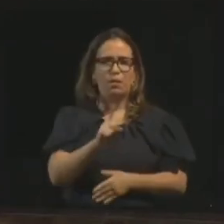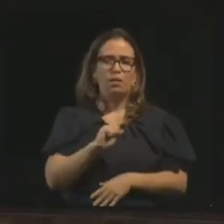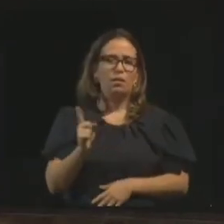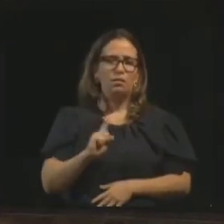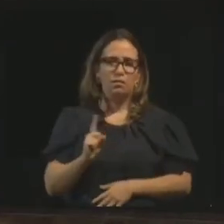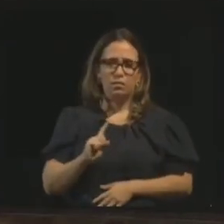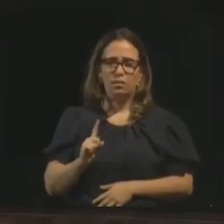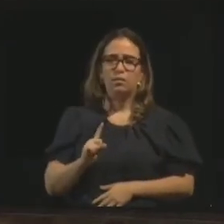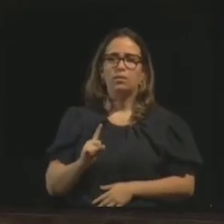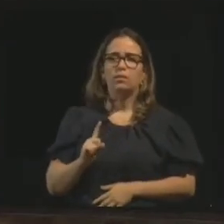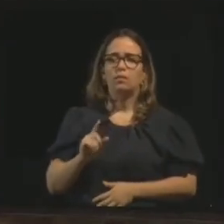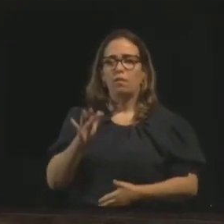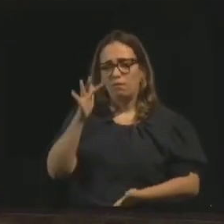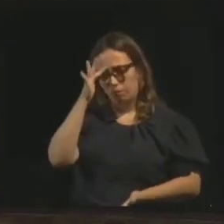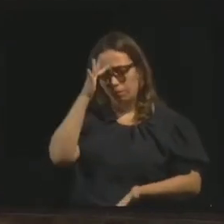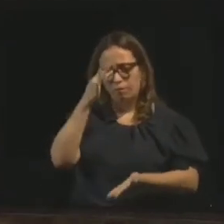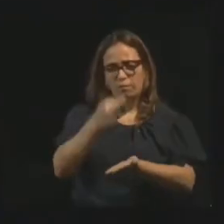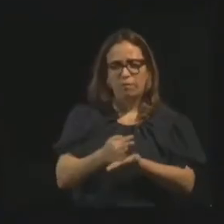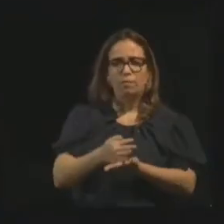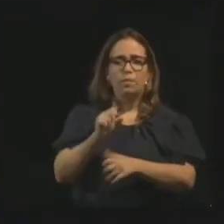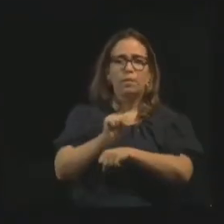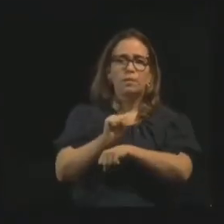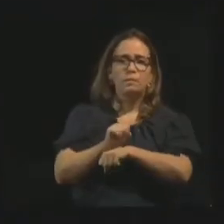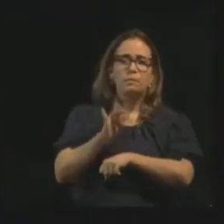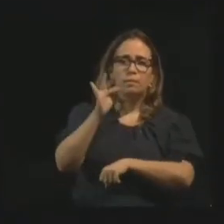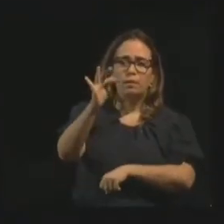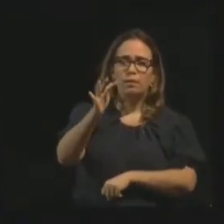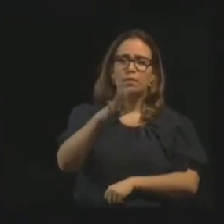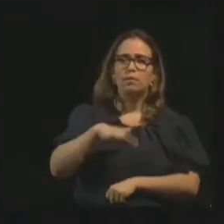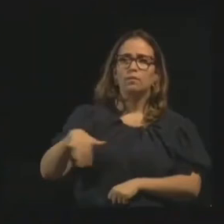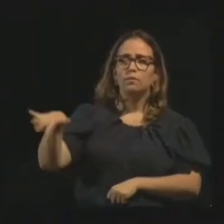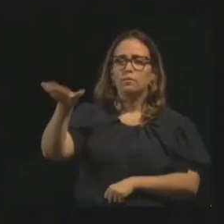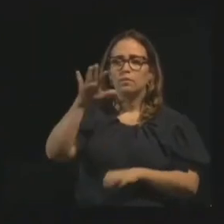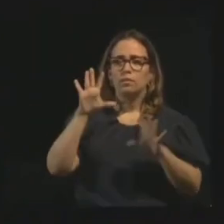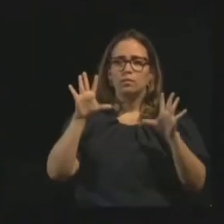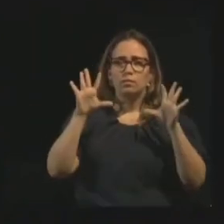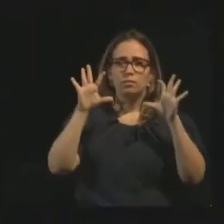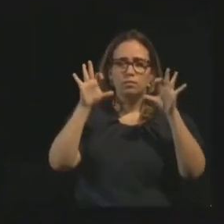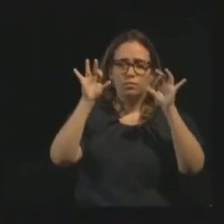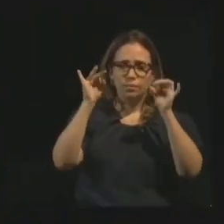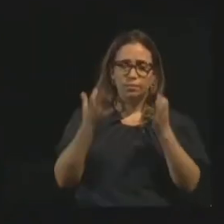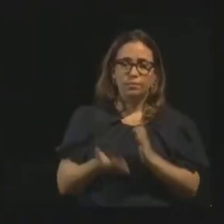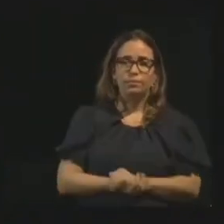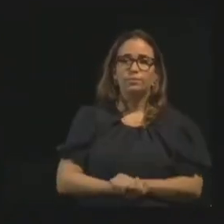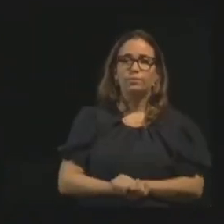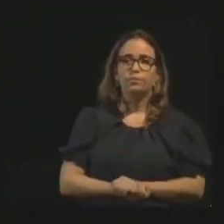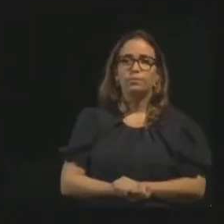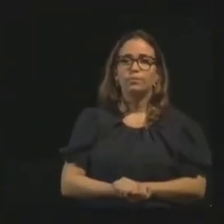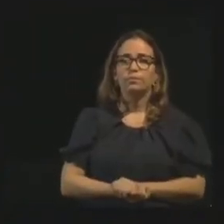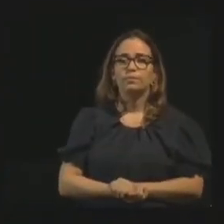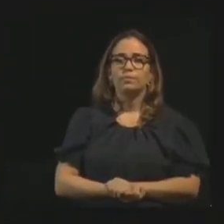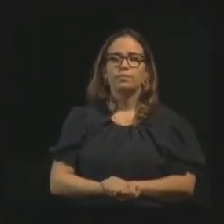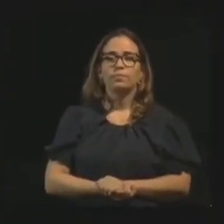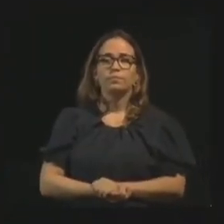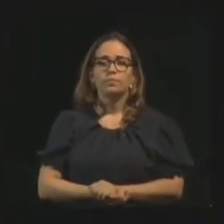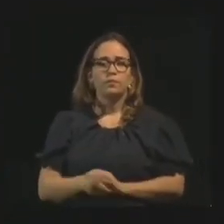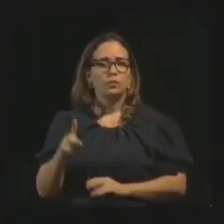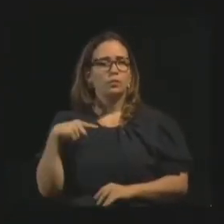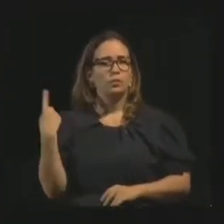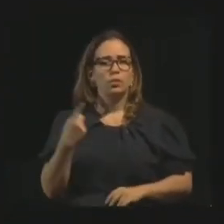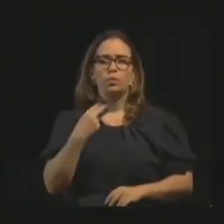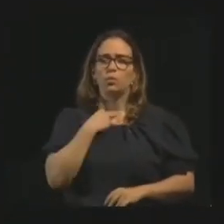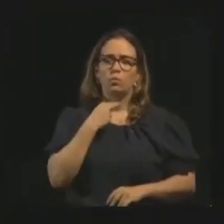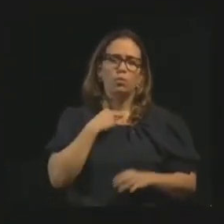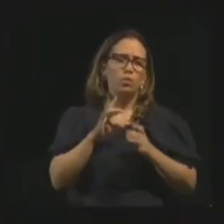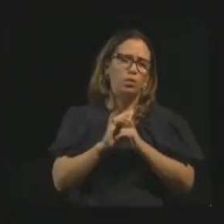à diminuição da fé e da esperança, arrasando quantos corações. Não podemos deixar isso